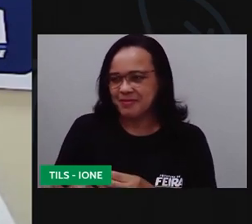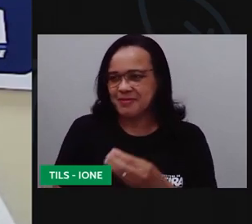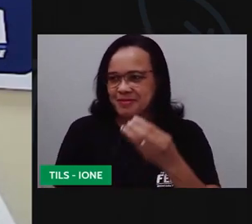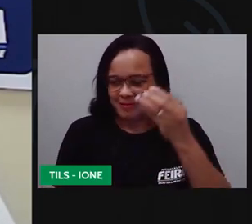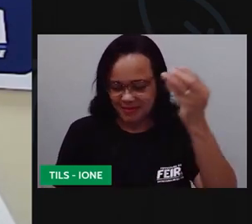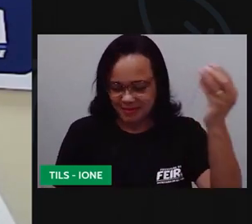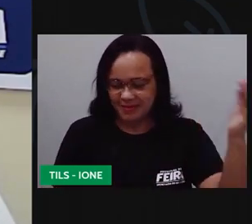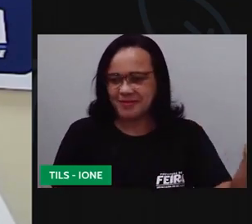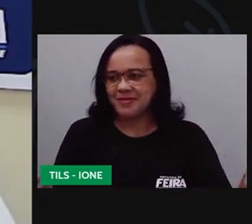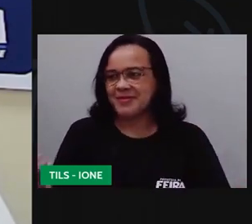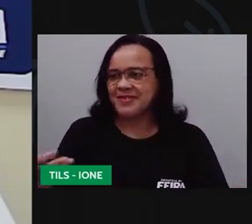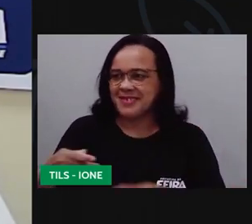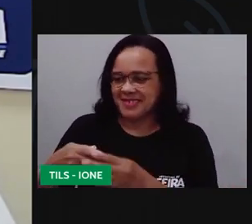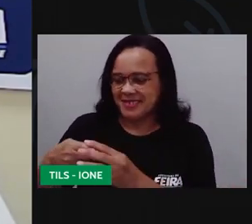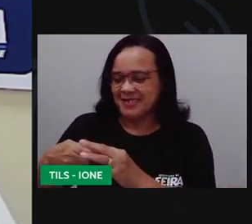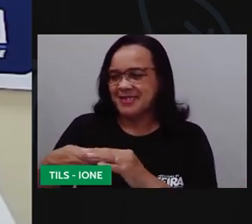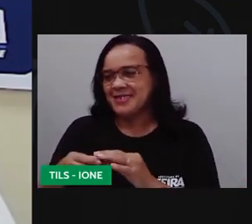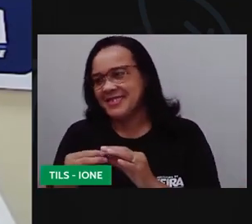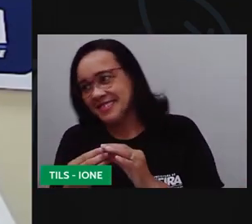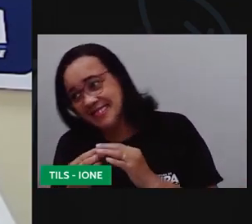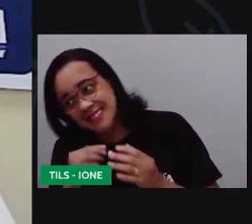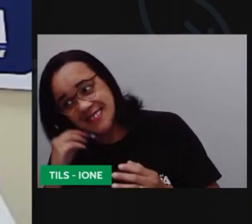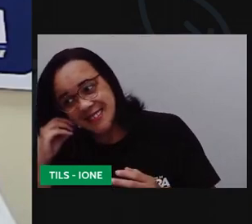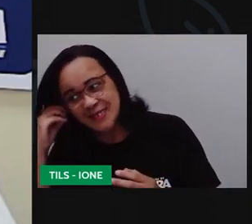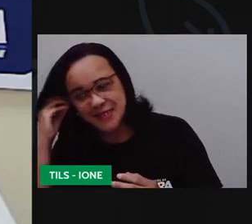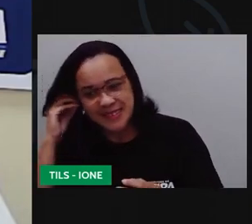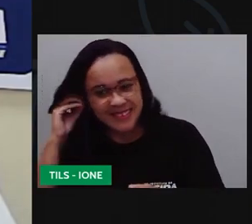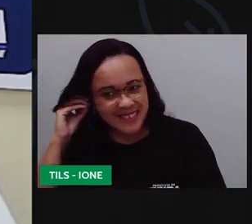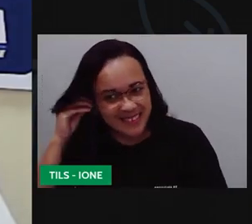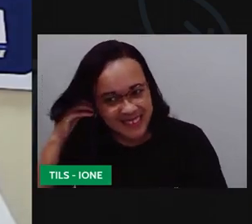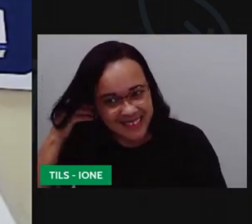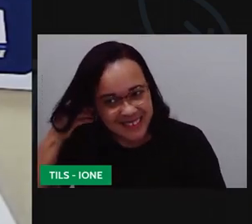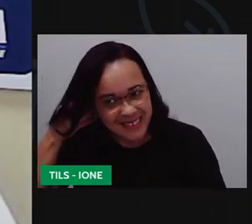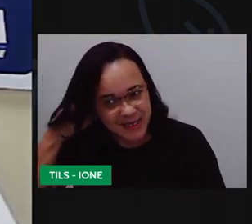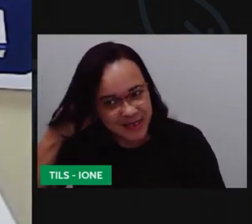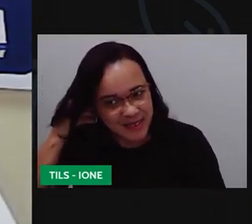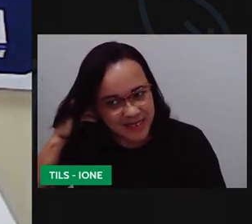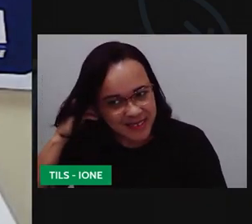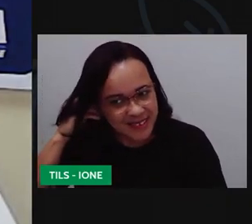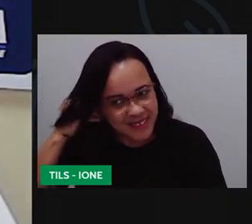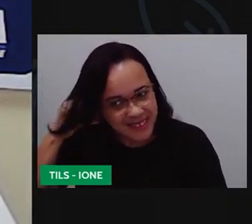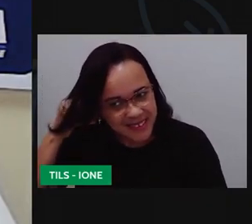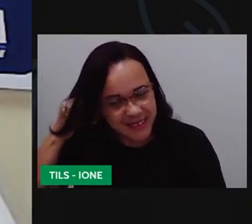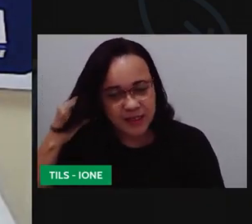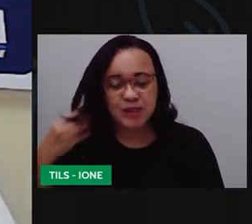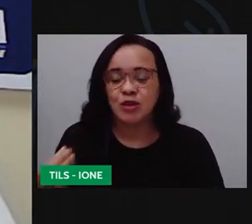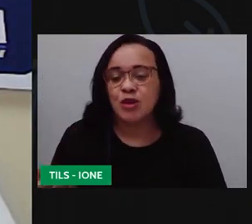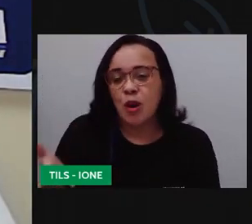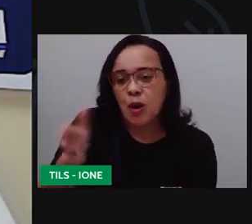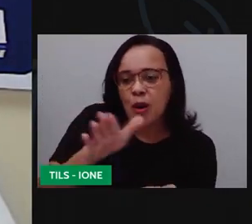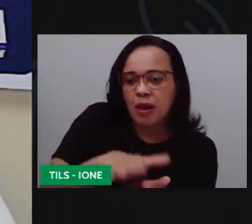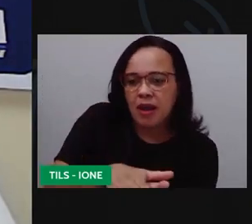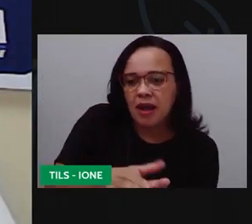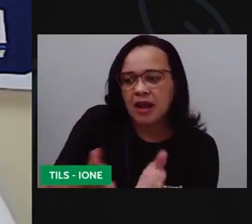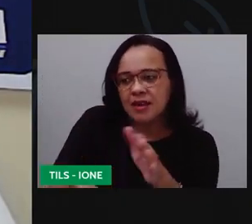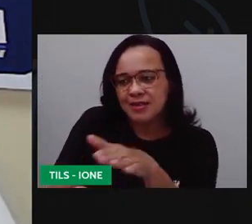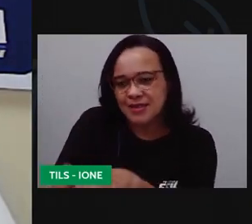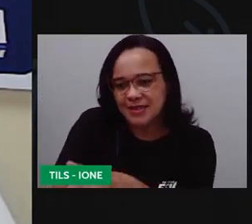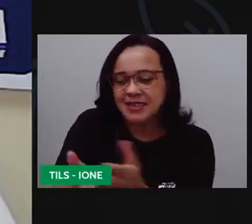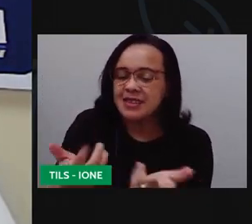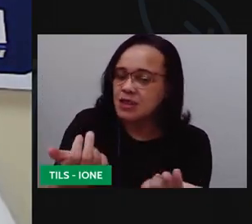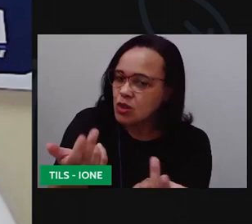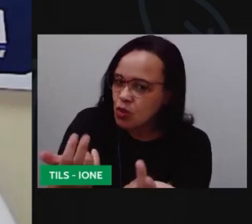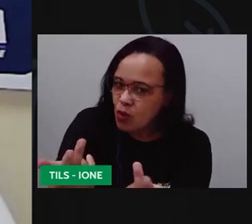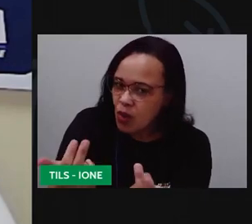coloquei segurei ó fechei a mesma coisa eu vou fazer do lado de cá ó